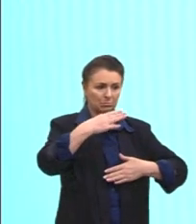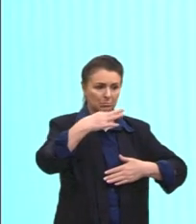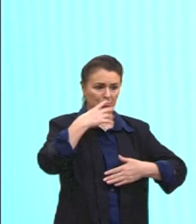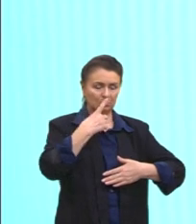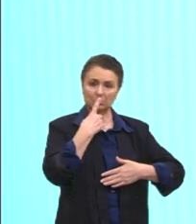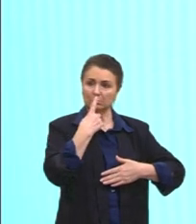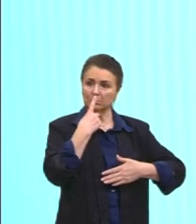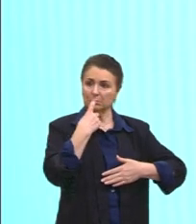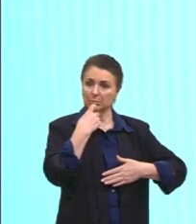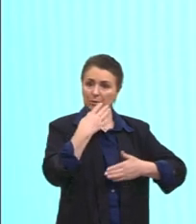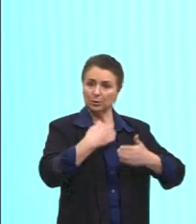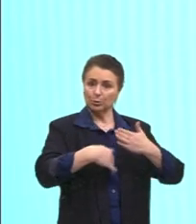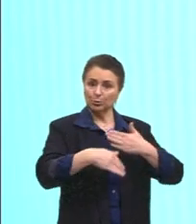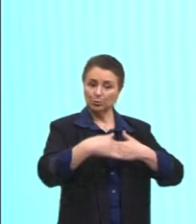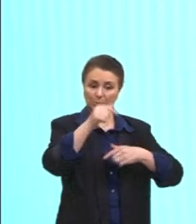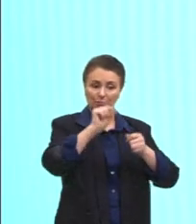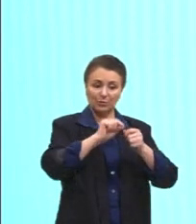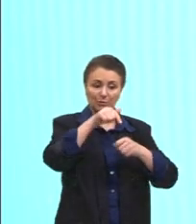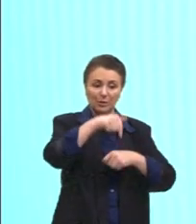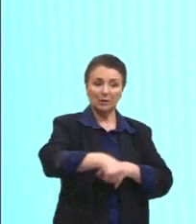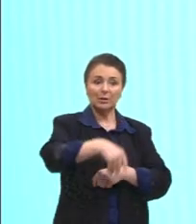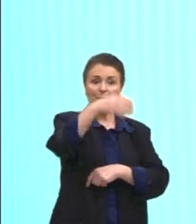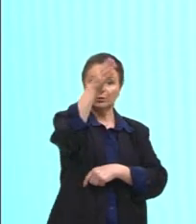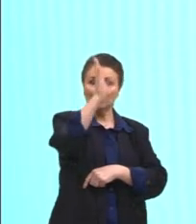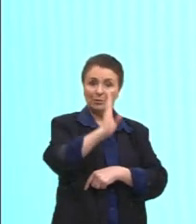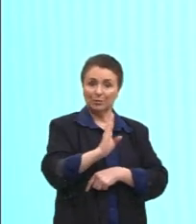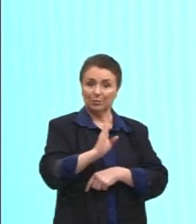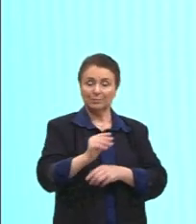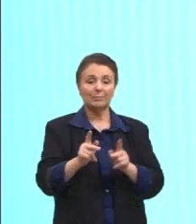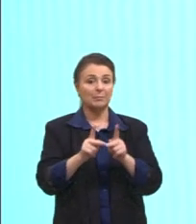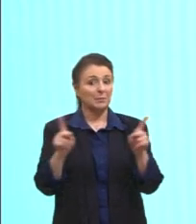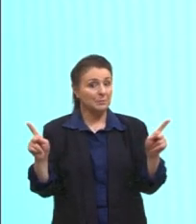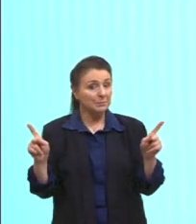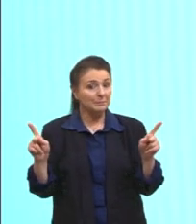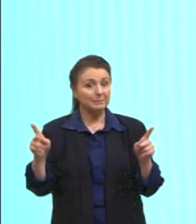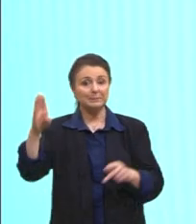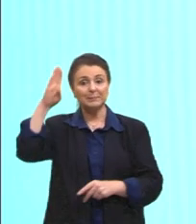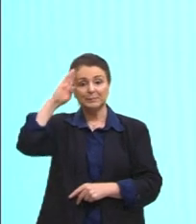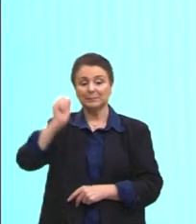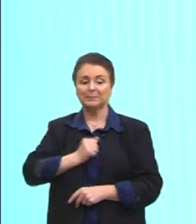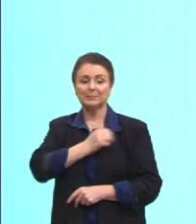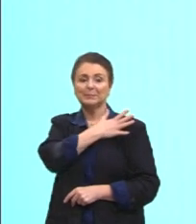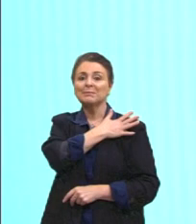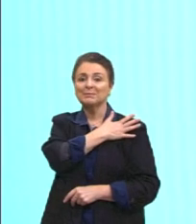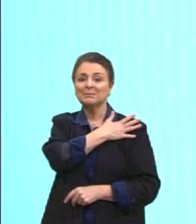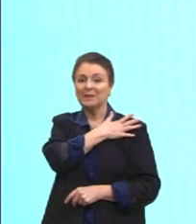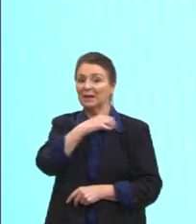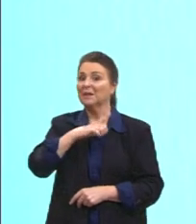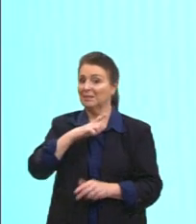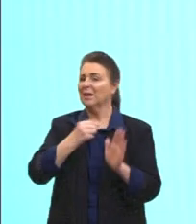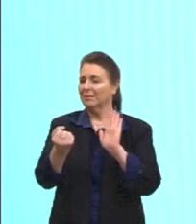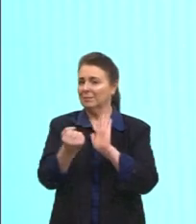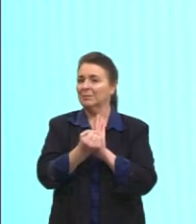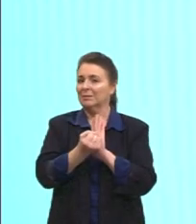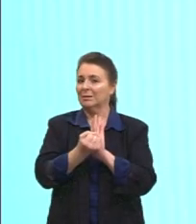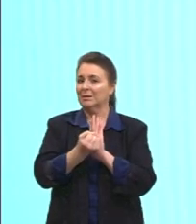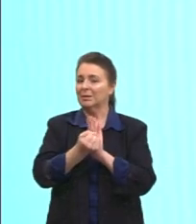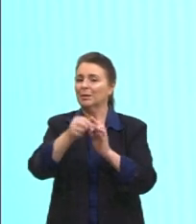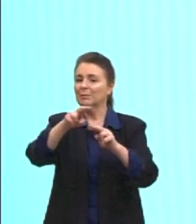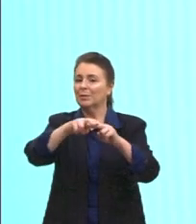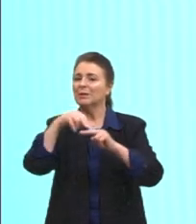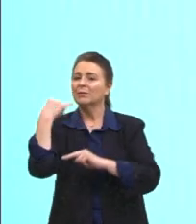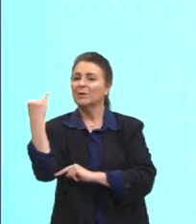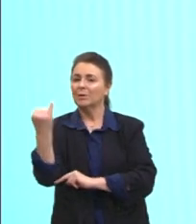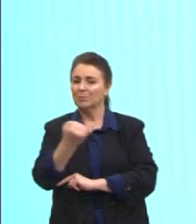construído aqui no Brasil durante o período da ditadura, quer dizer, tem um simbolismo aqui, né? Pra isso é importante a gente